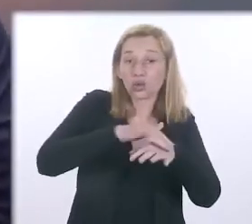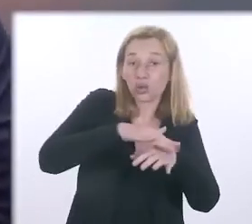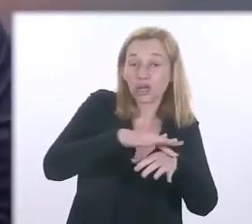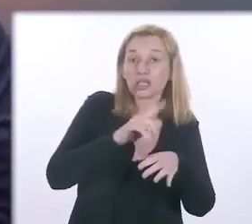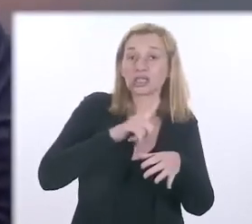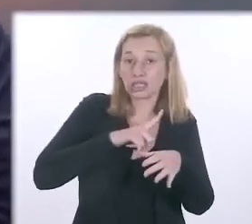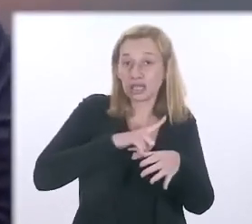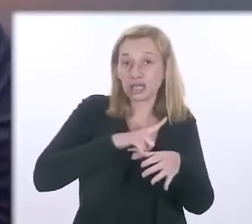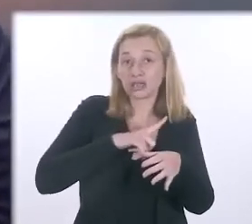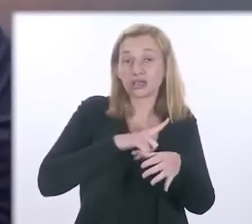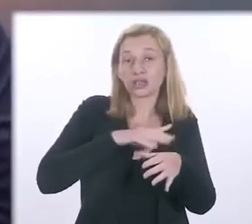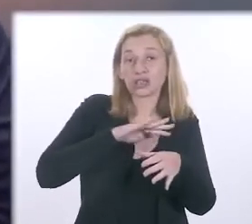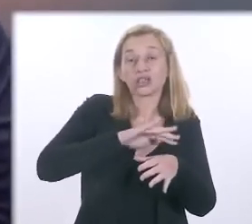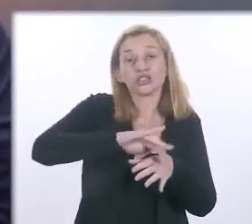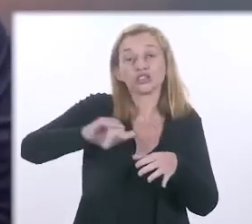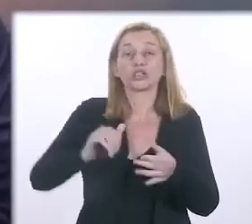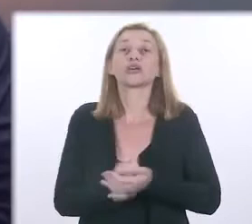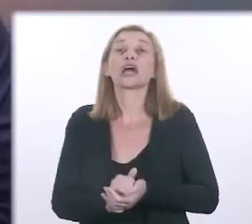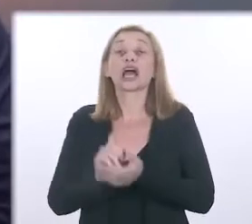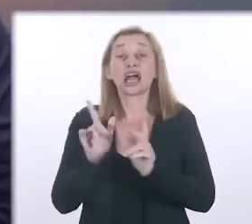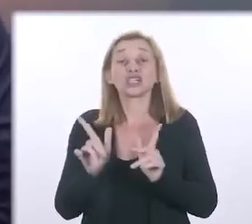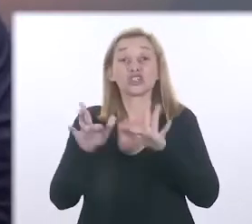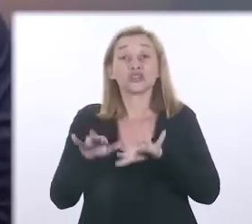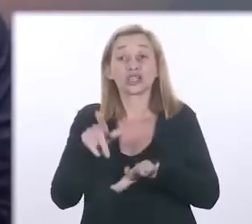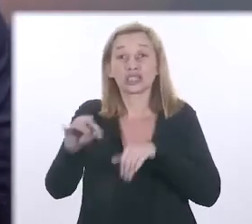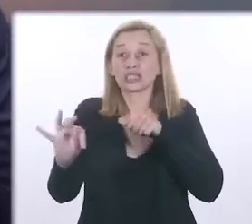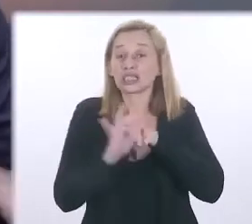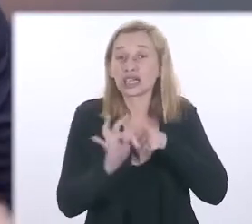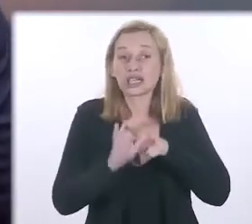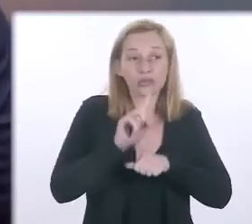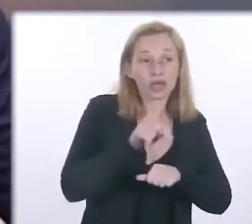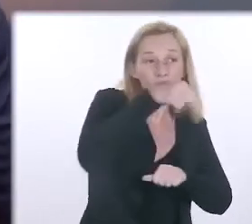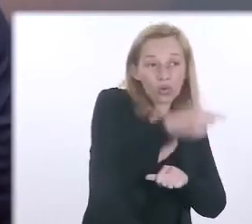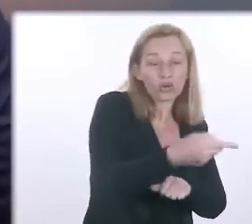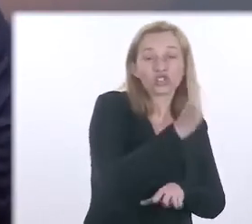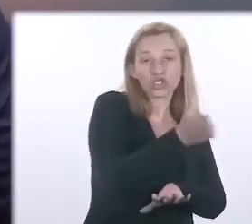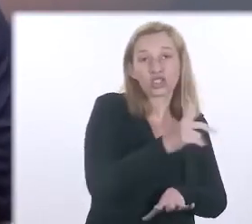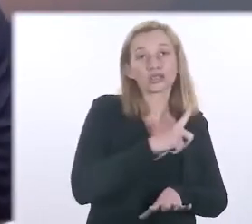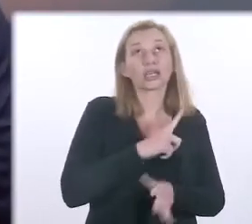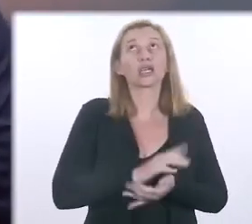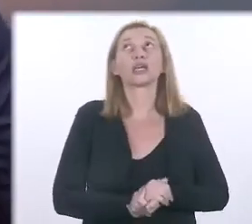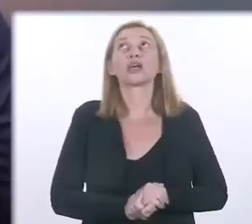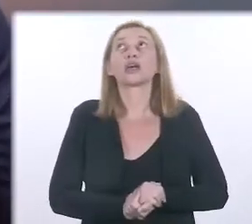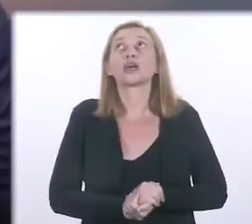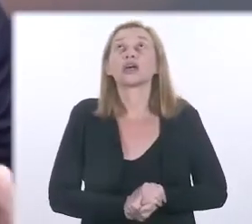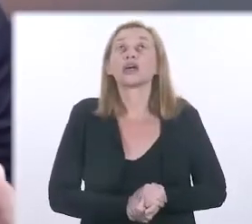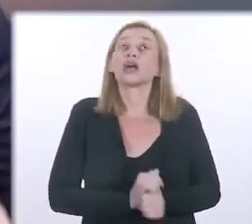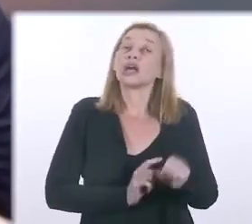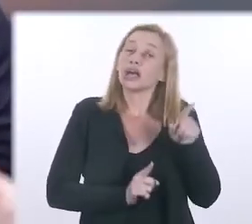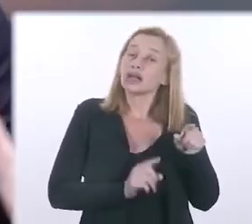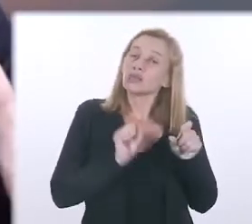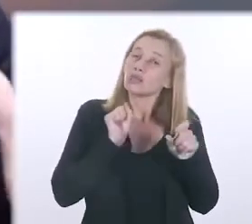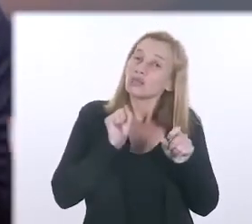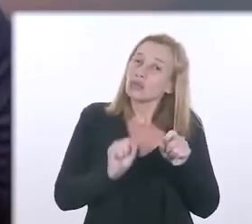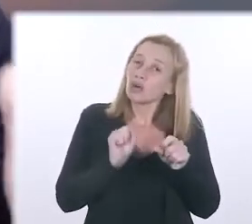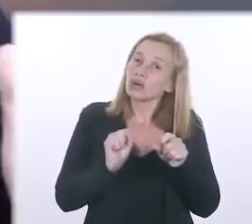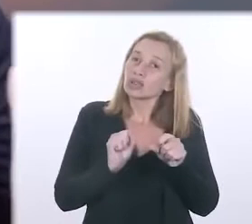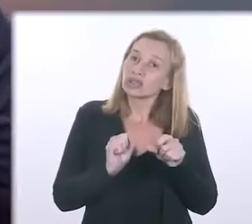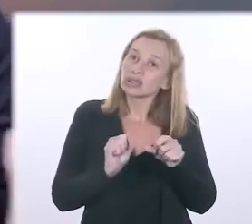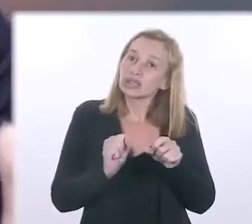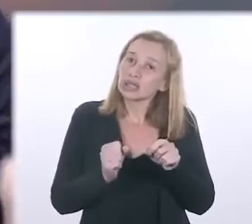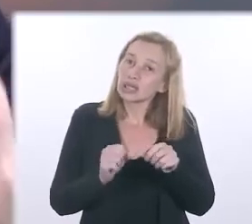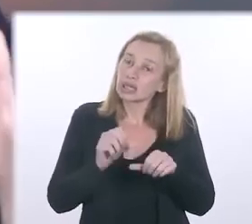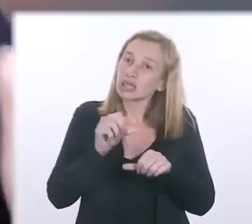causando doenças, causando patologias nos pacientes. A diferença dessa técnica para as outras que já existiam, é porque